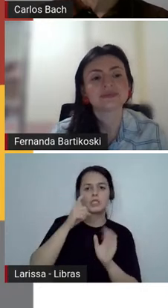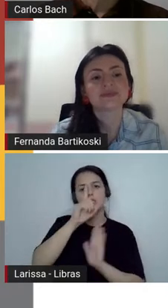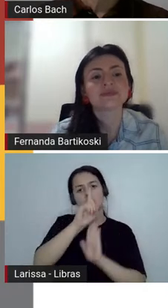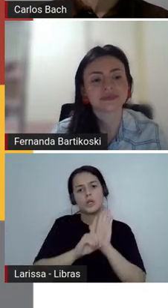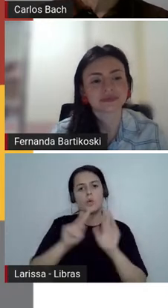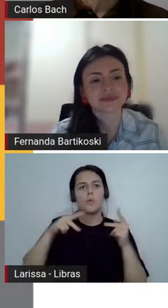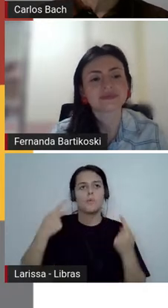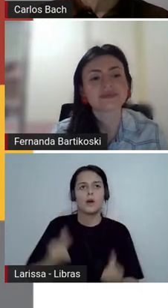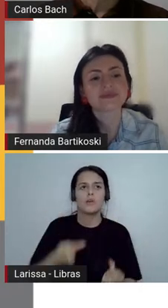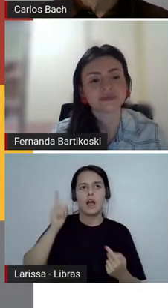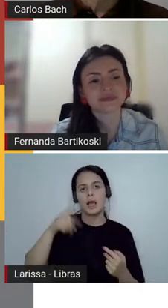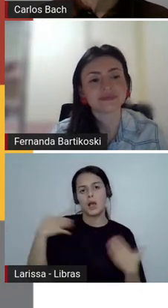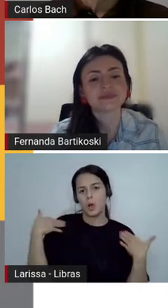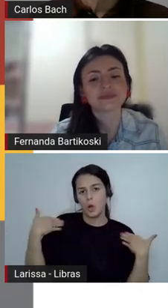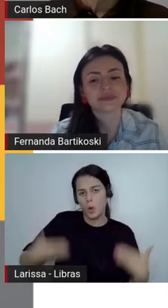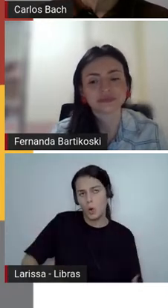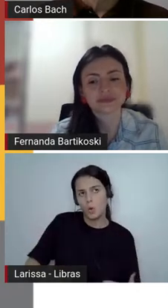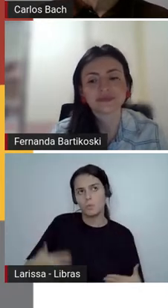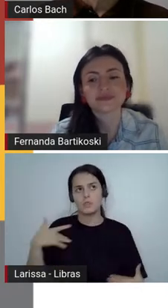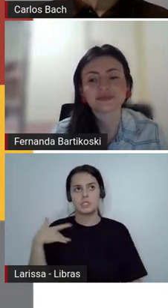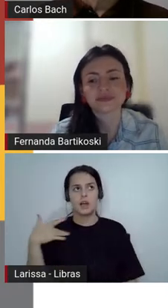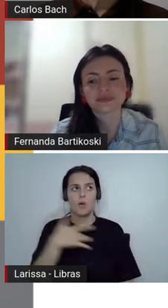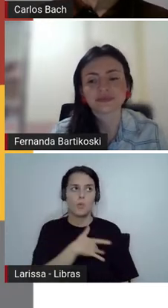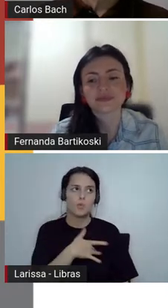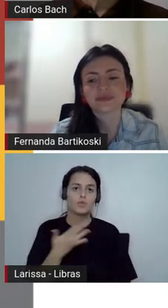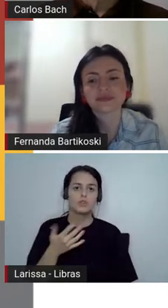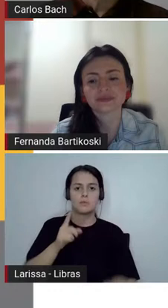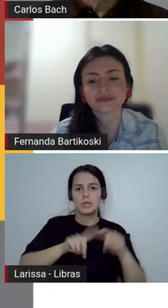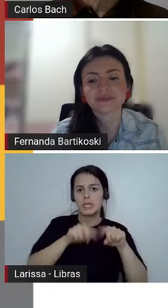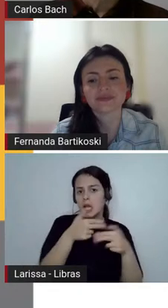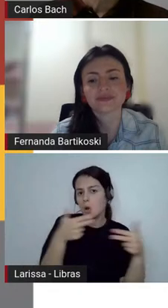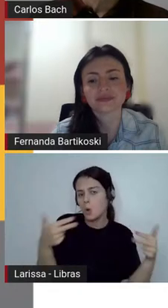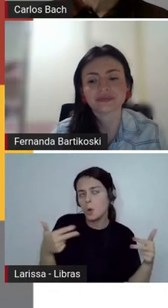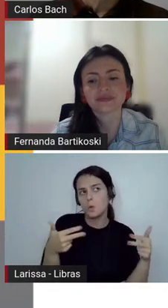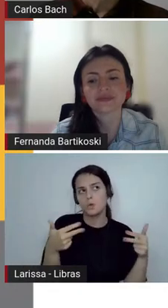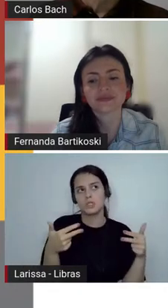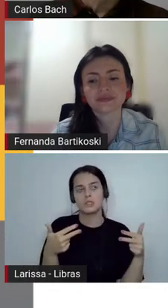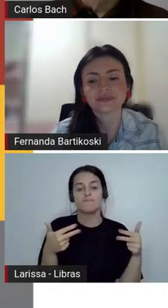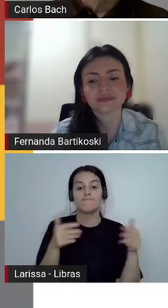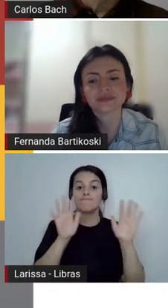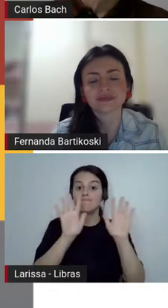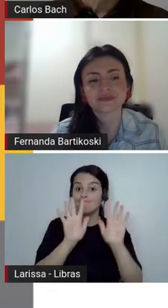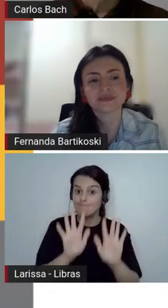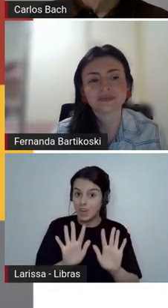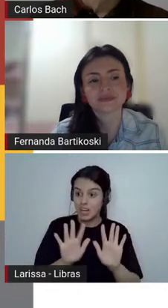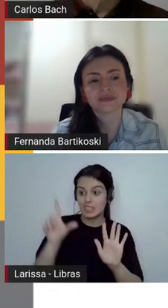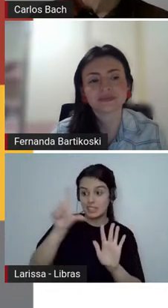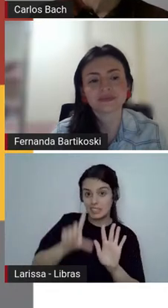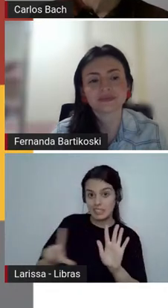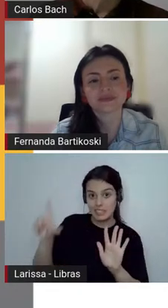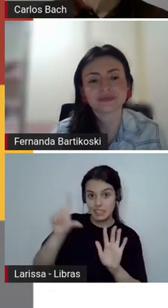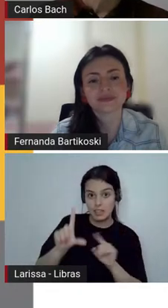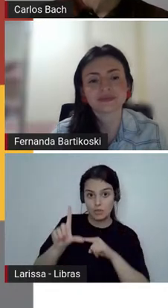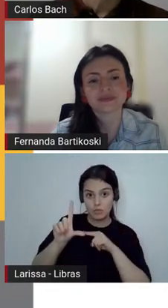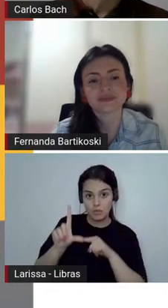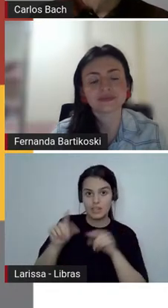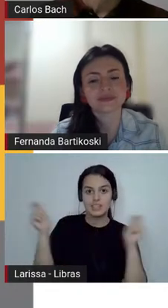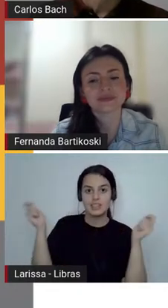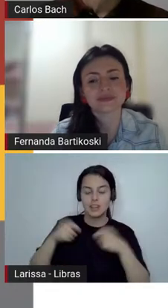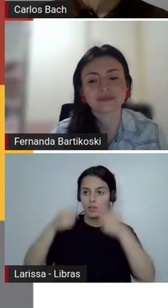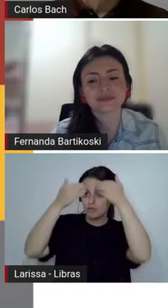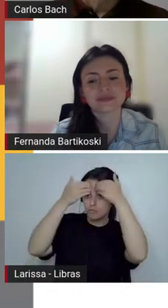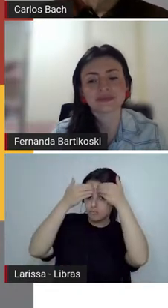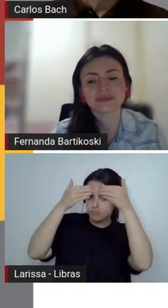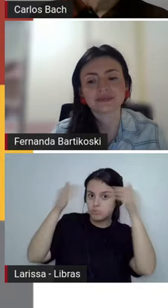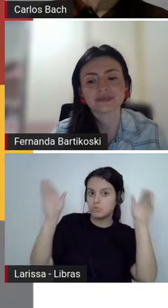materiais, mas esse direito a essa literatura que amplia horizontes também faz parte dos direitos